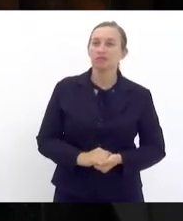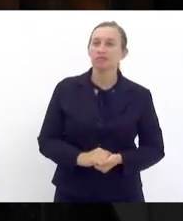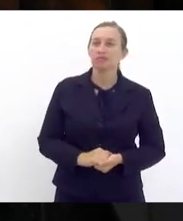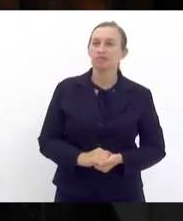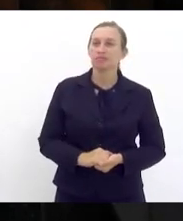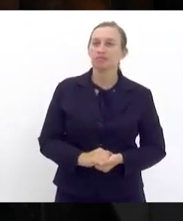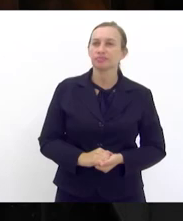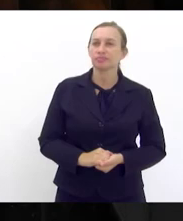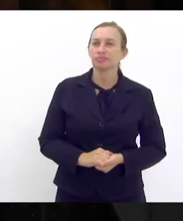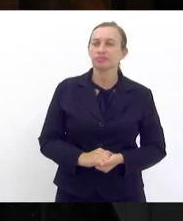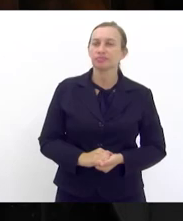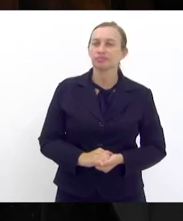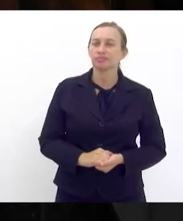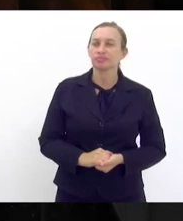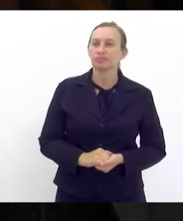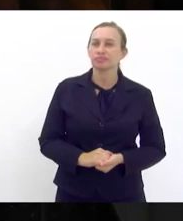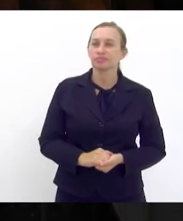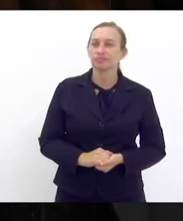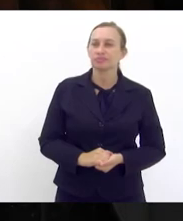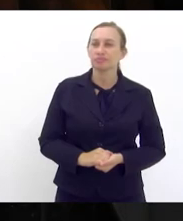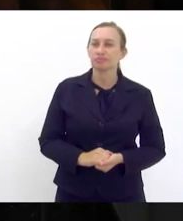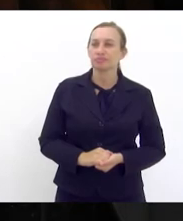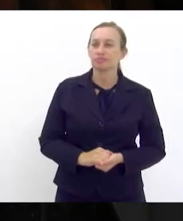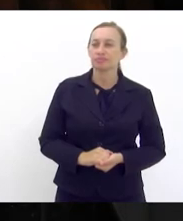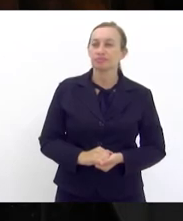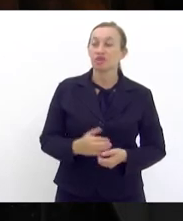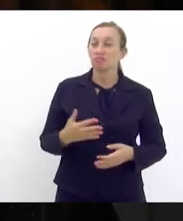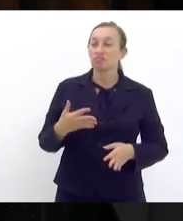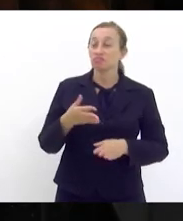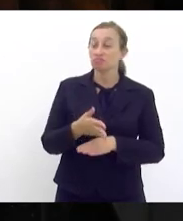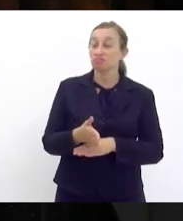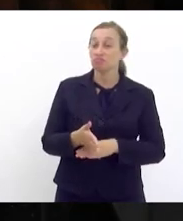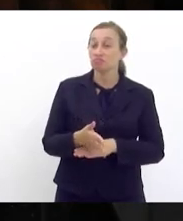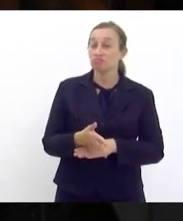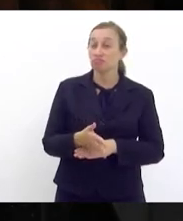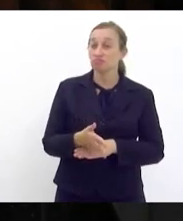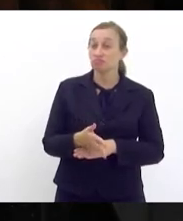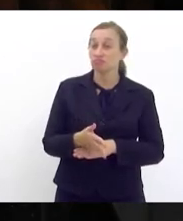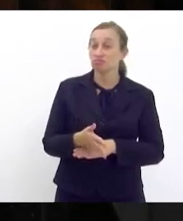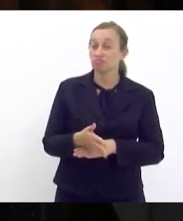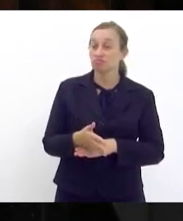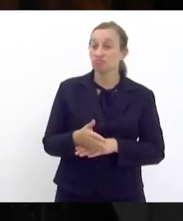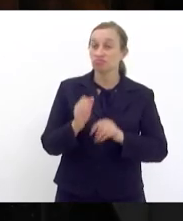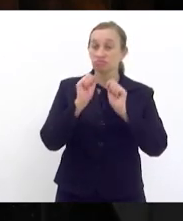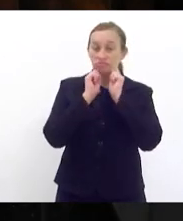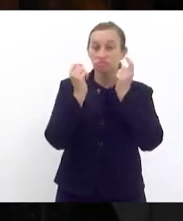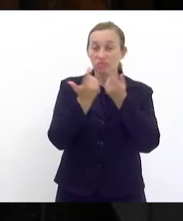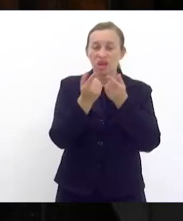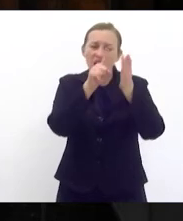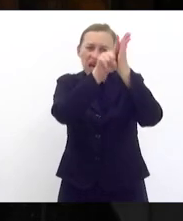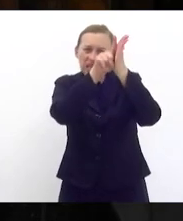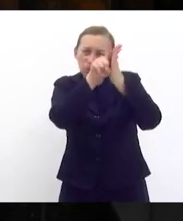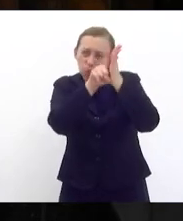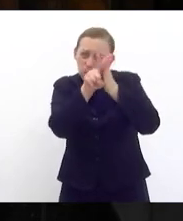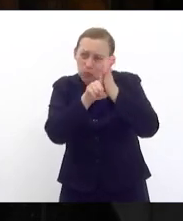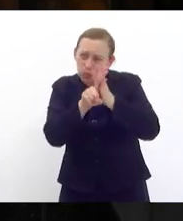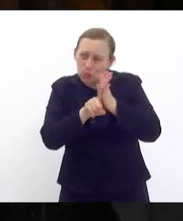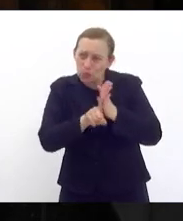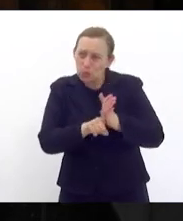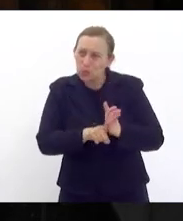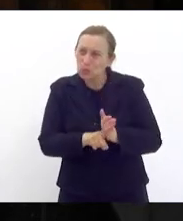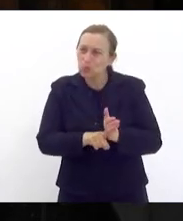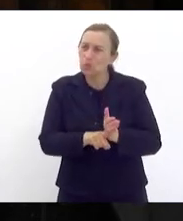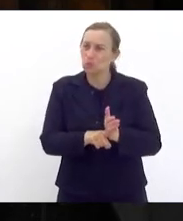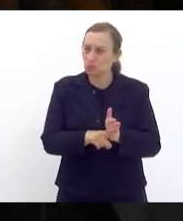que chegou à casa as análises do